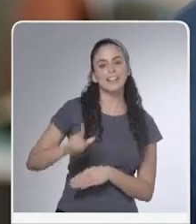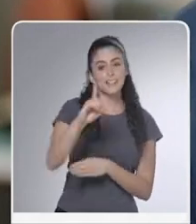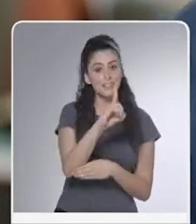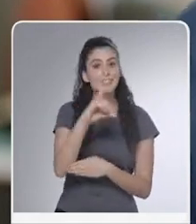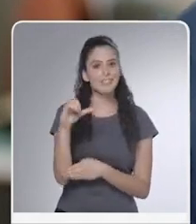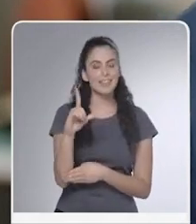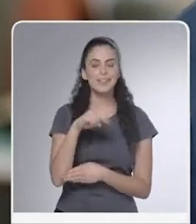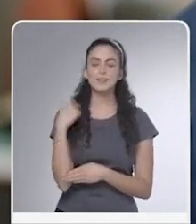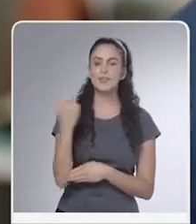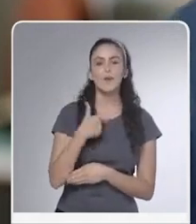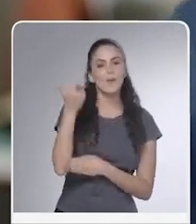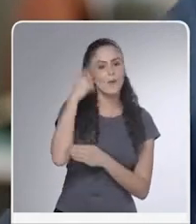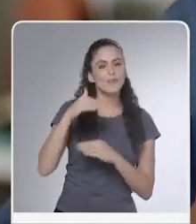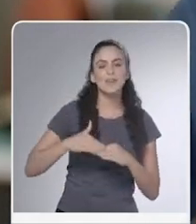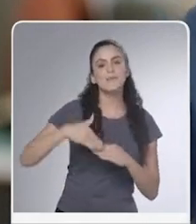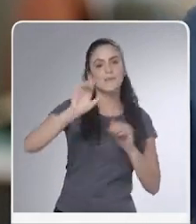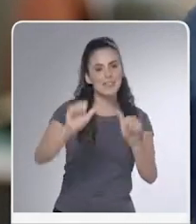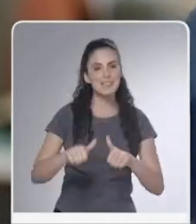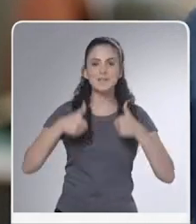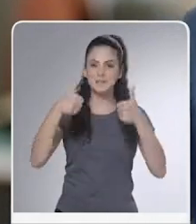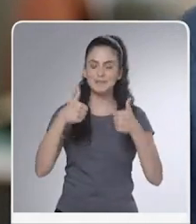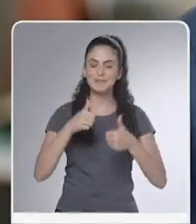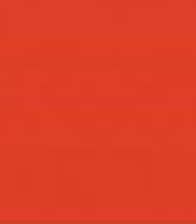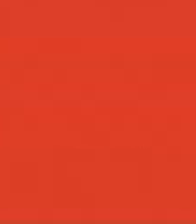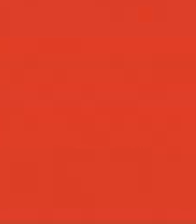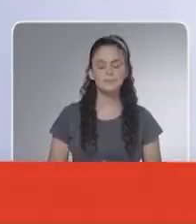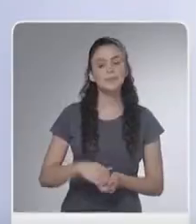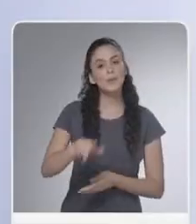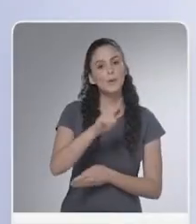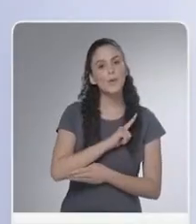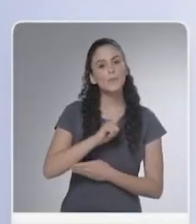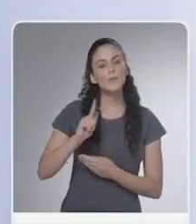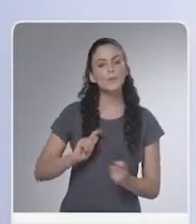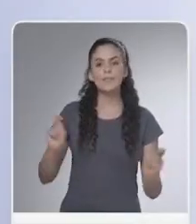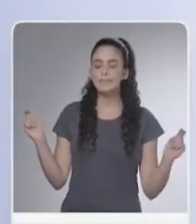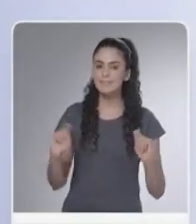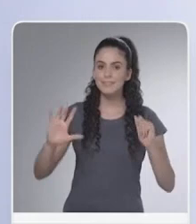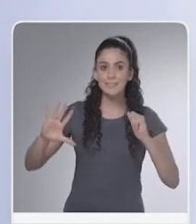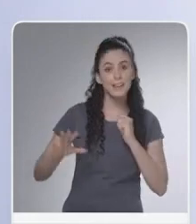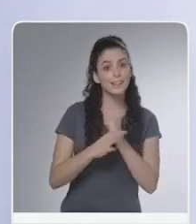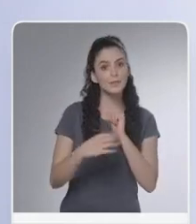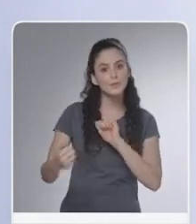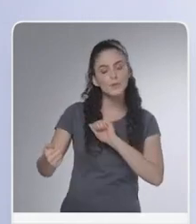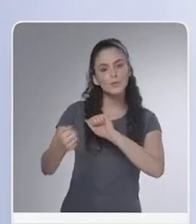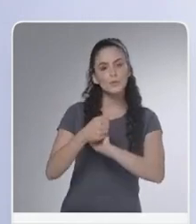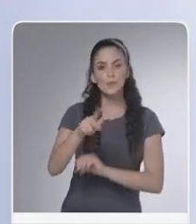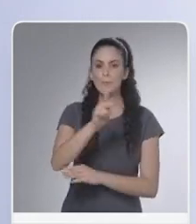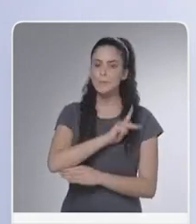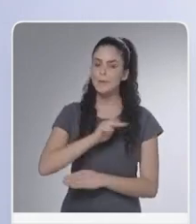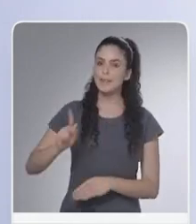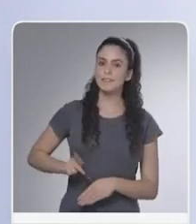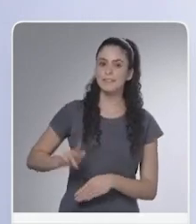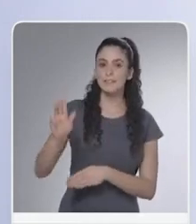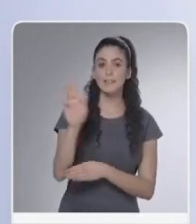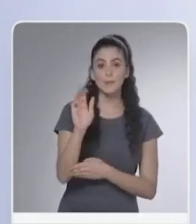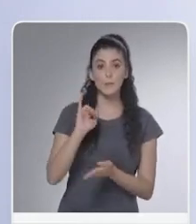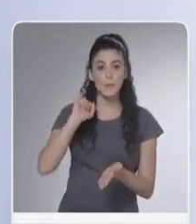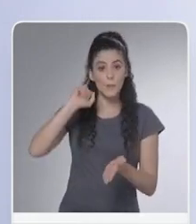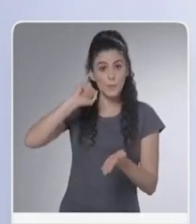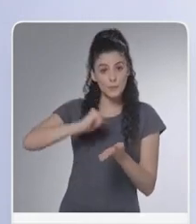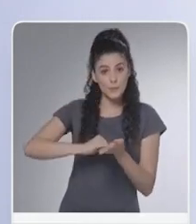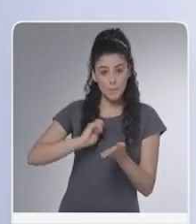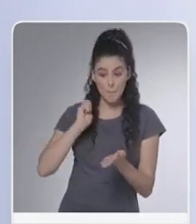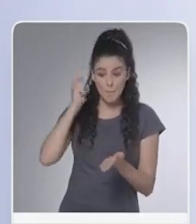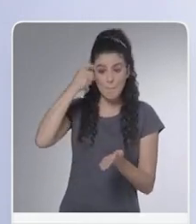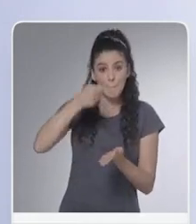com o Dércio e o Governador, nós vamos fazer muito mais e melhor. Como governador, vou garantir com o presidente Lula